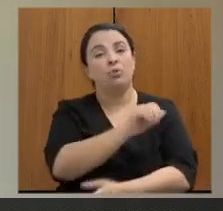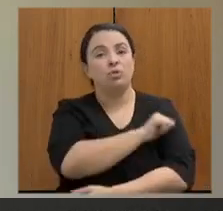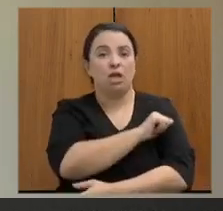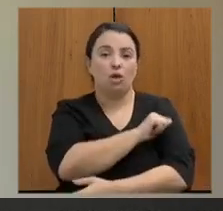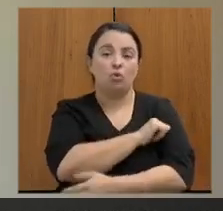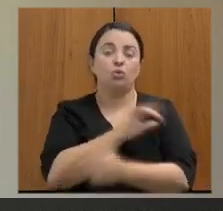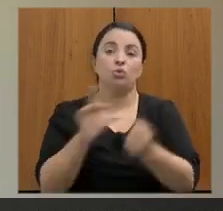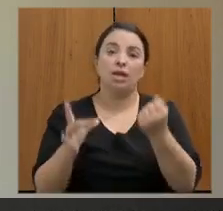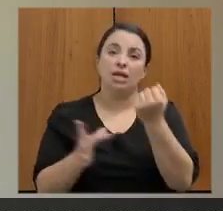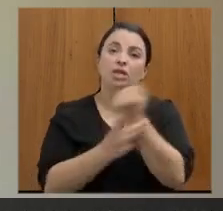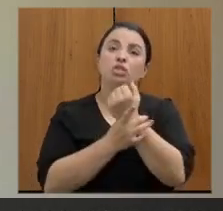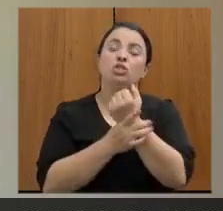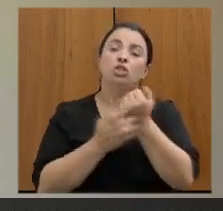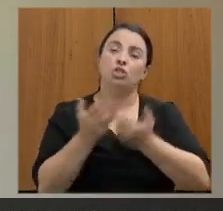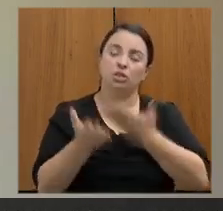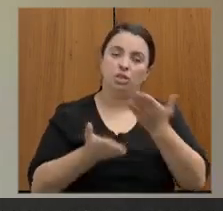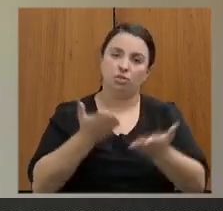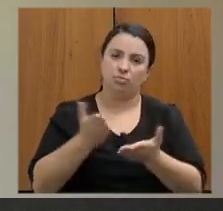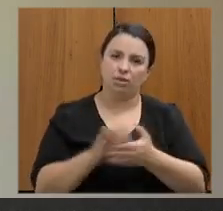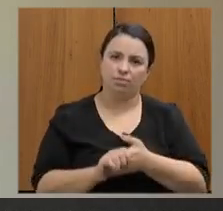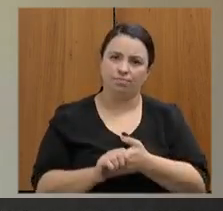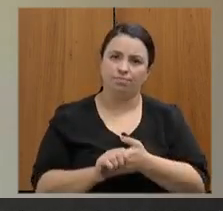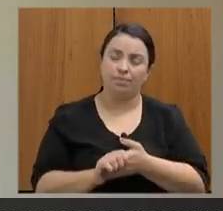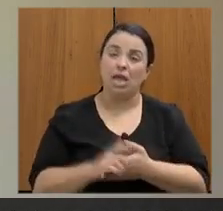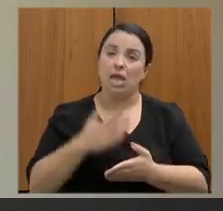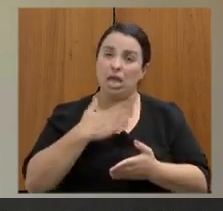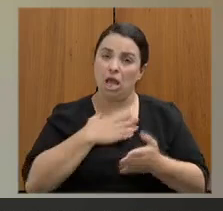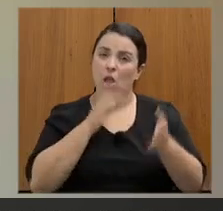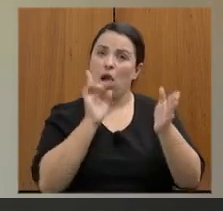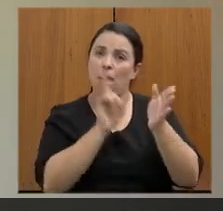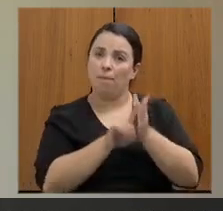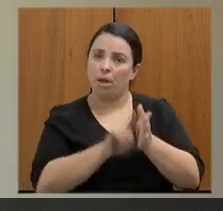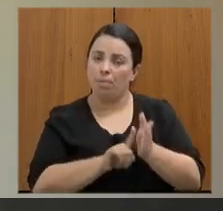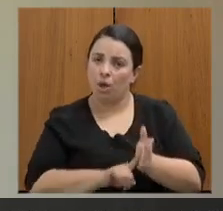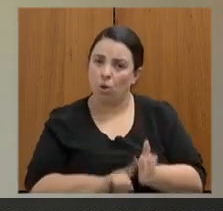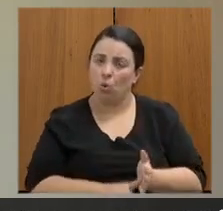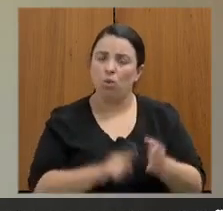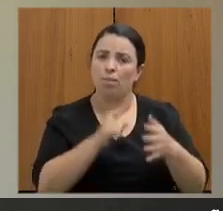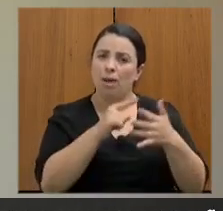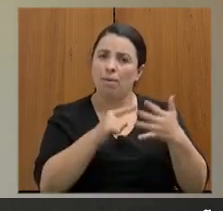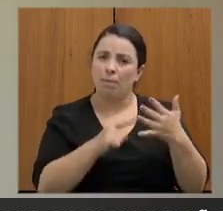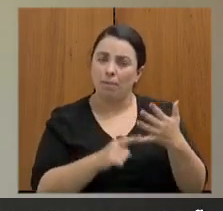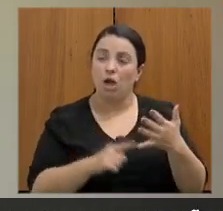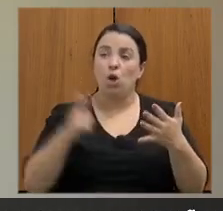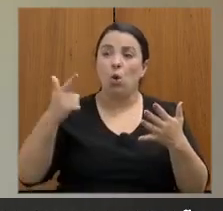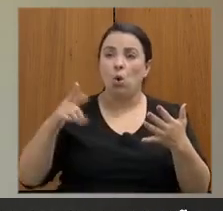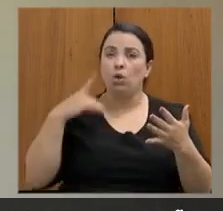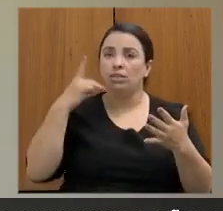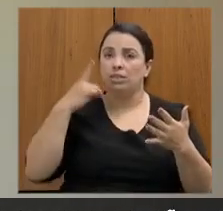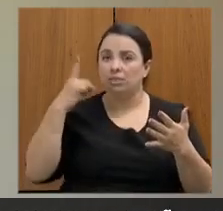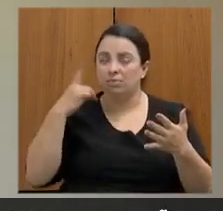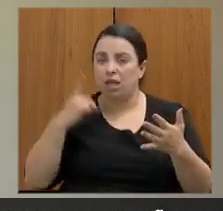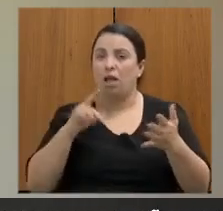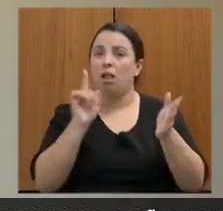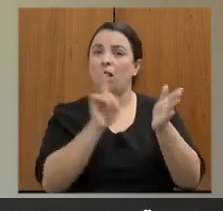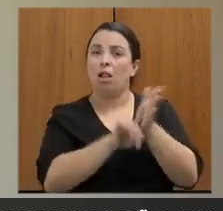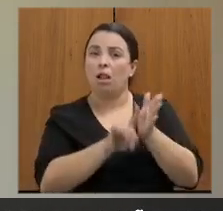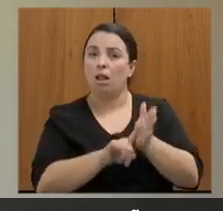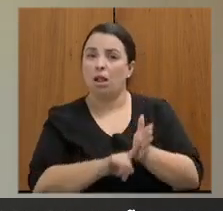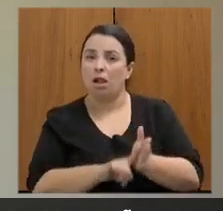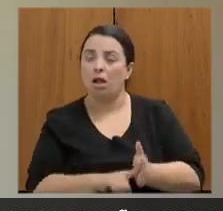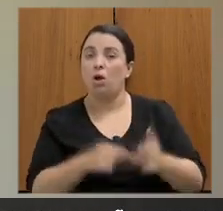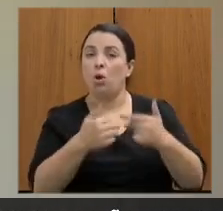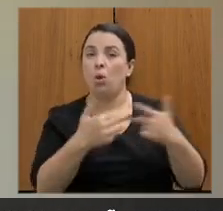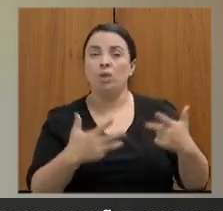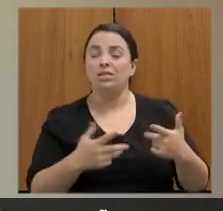apresentadas aqui por mim ou pelos demais colegas deputados que não estão na cartilha no powerpoint eles não